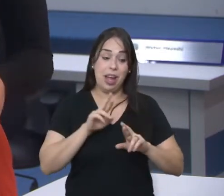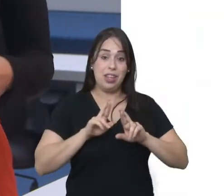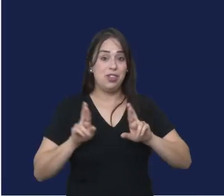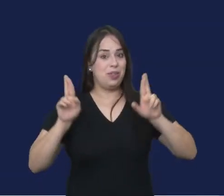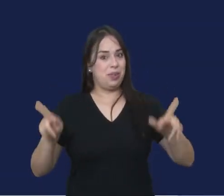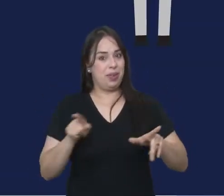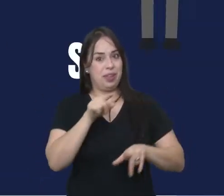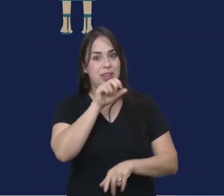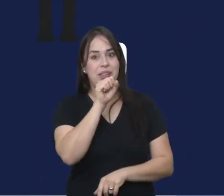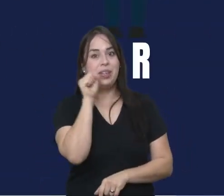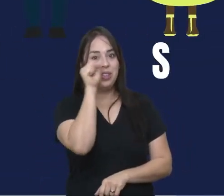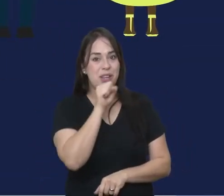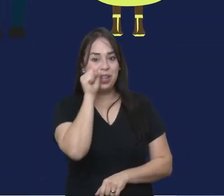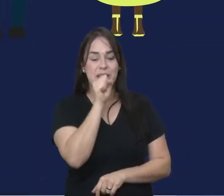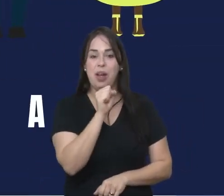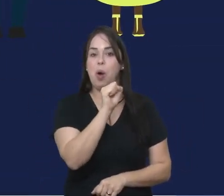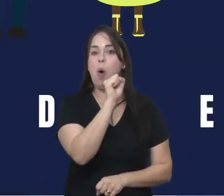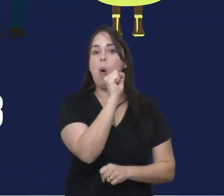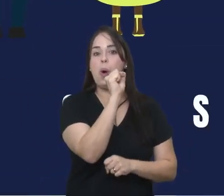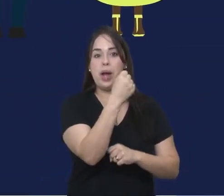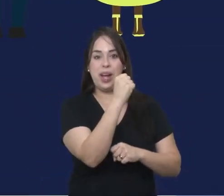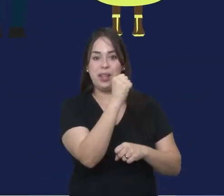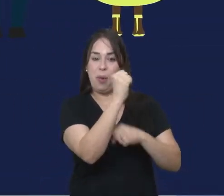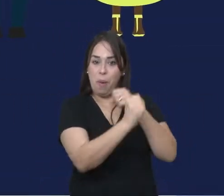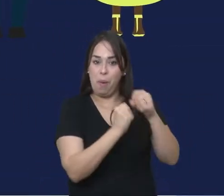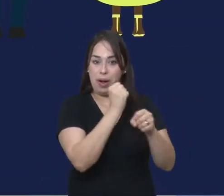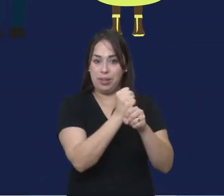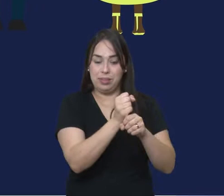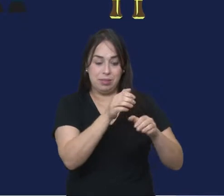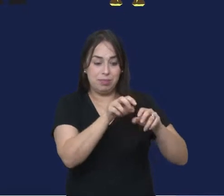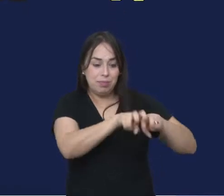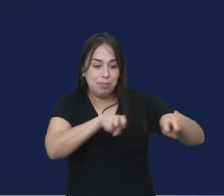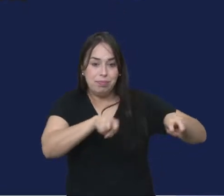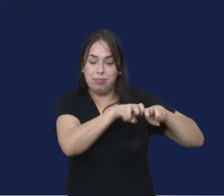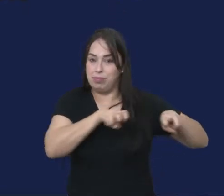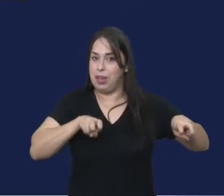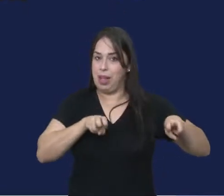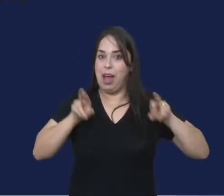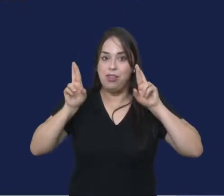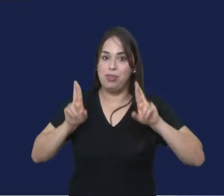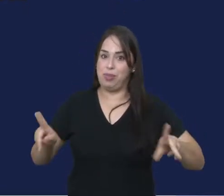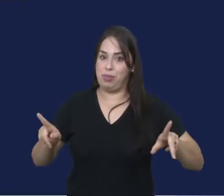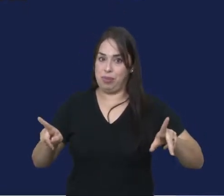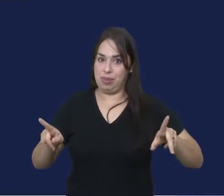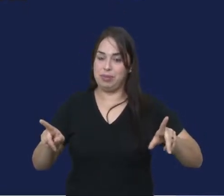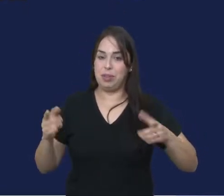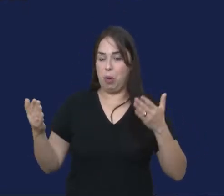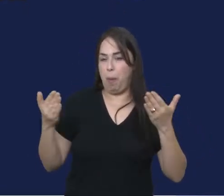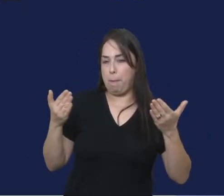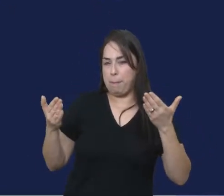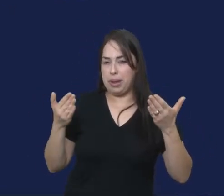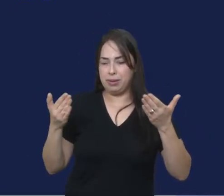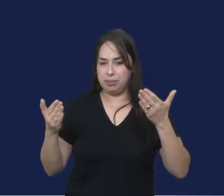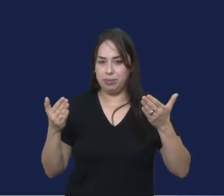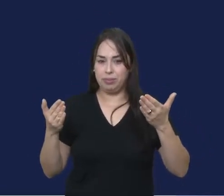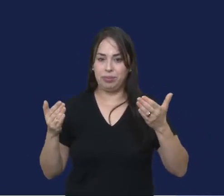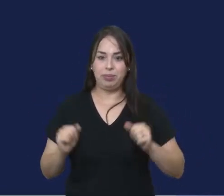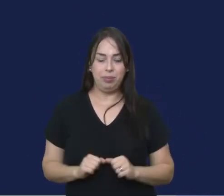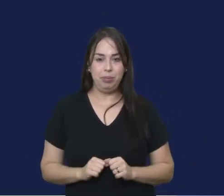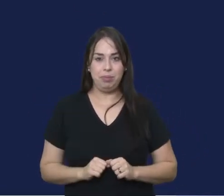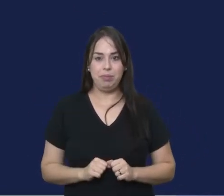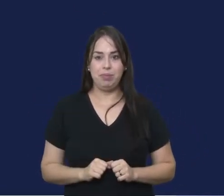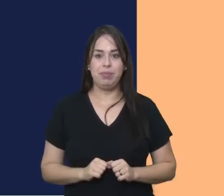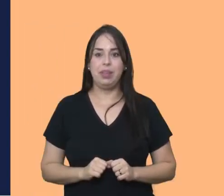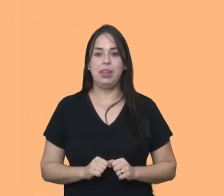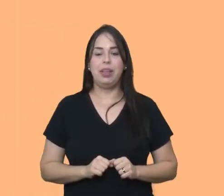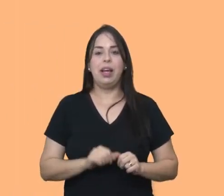deputados federais, os senadores têm um mandato de oito anos. O número de cadeiras também é bem diferente se comparado à Câmara.